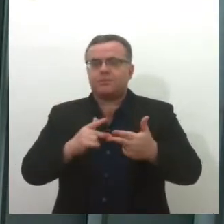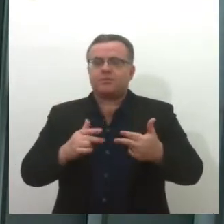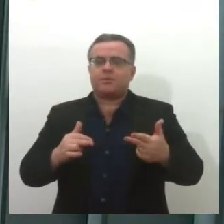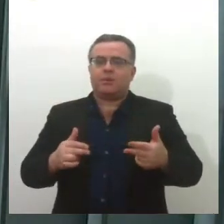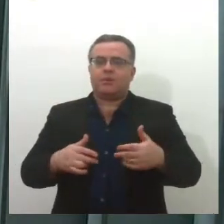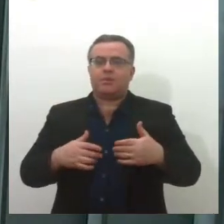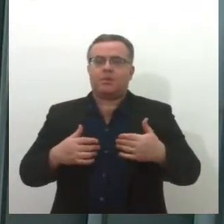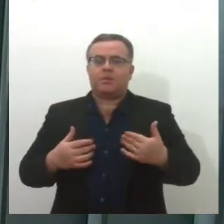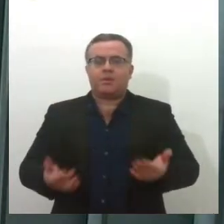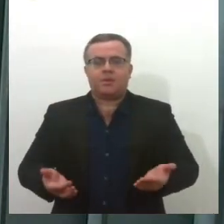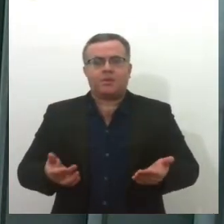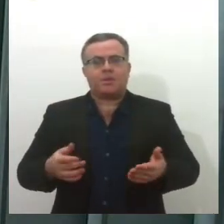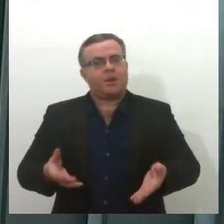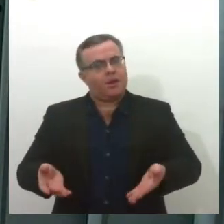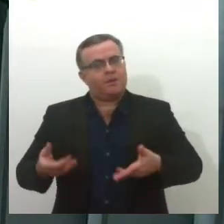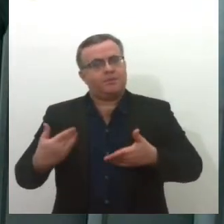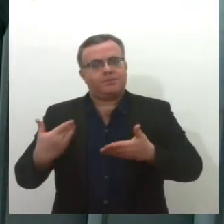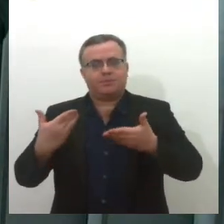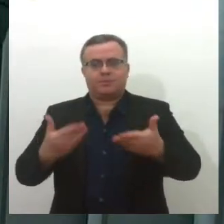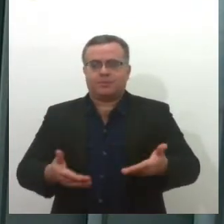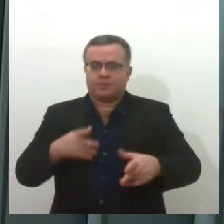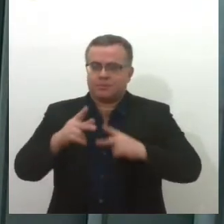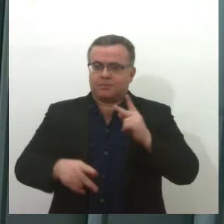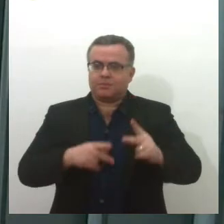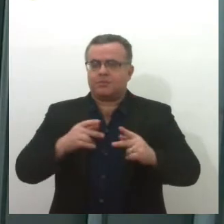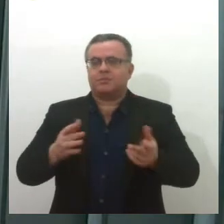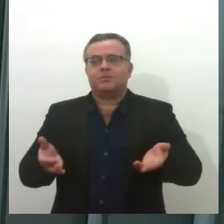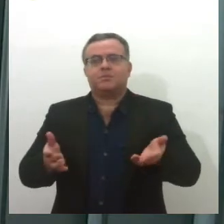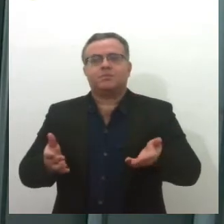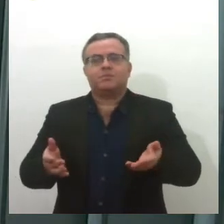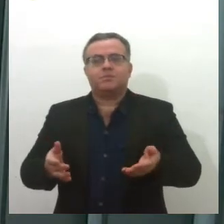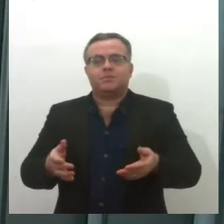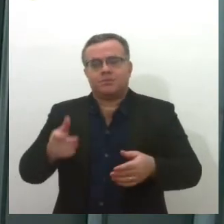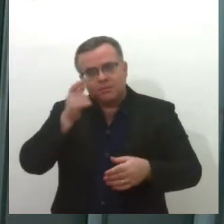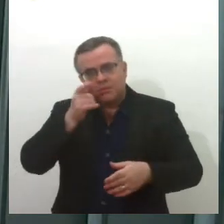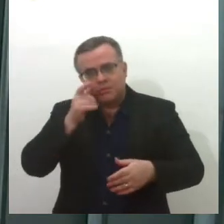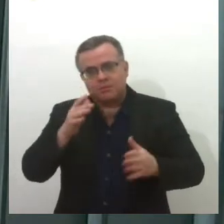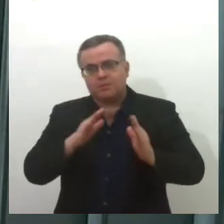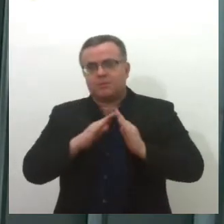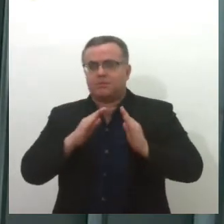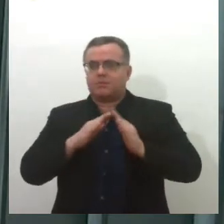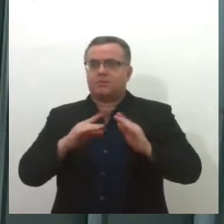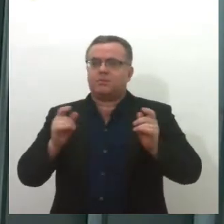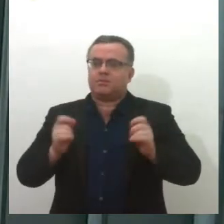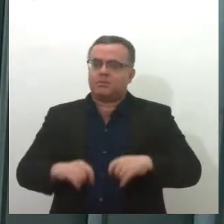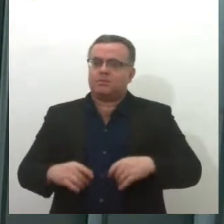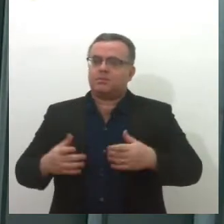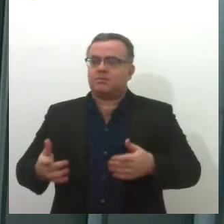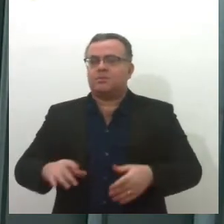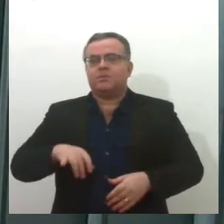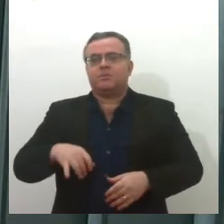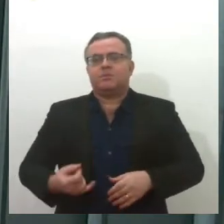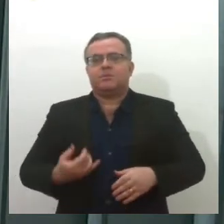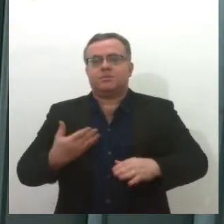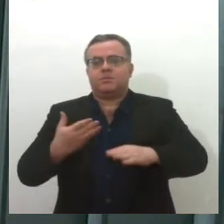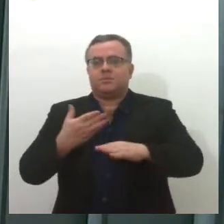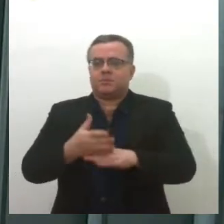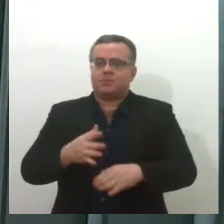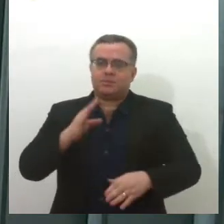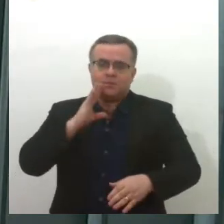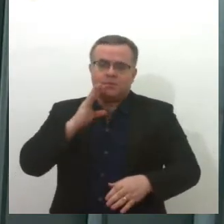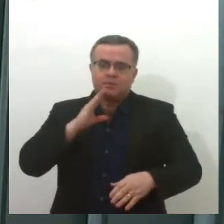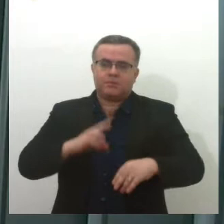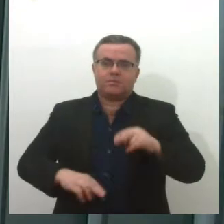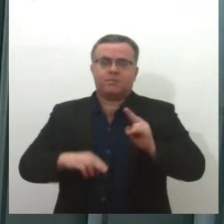Olha, já fico convite para o público de casa acompanhar essa exposição e já entrar nesse clima tão bacana dos